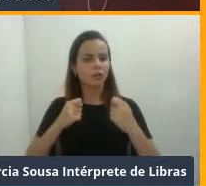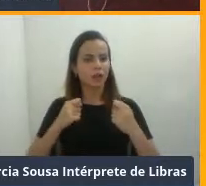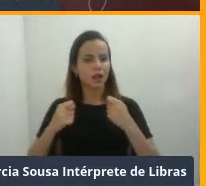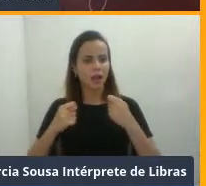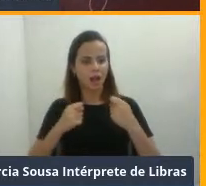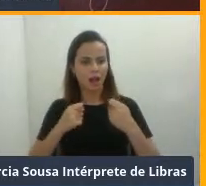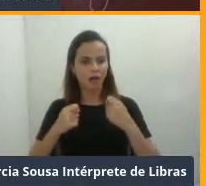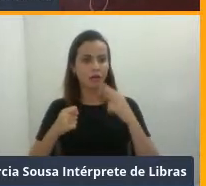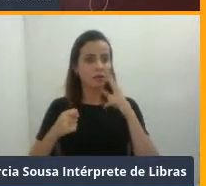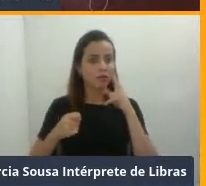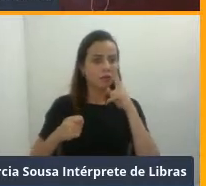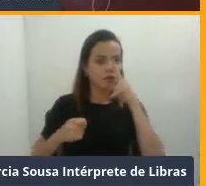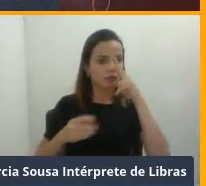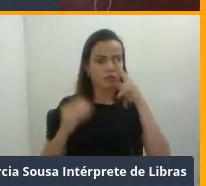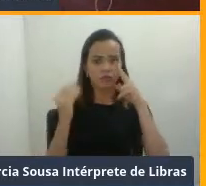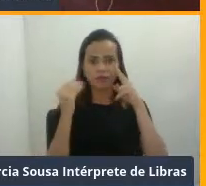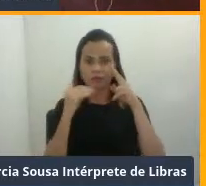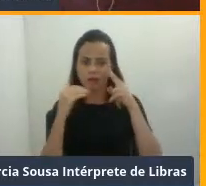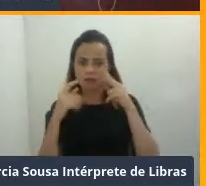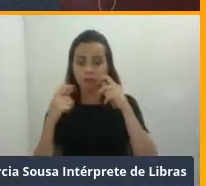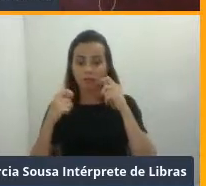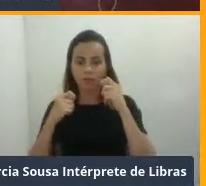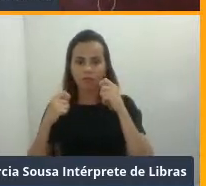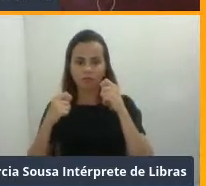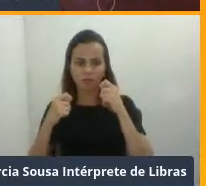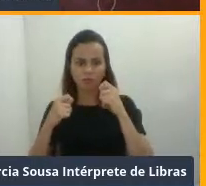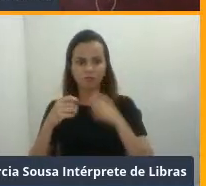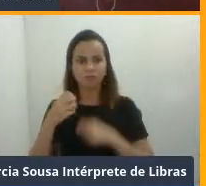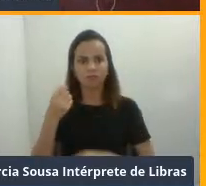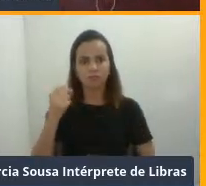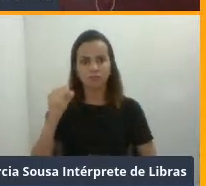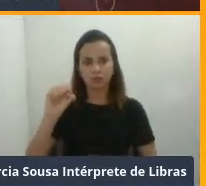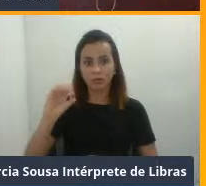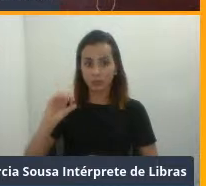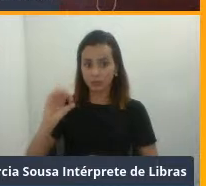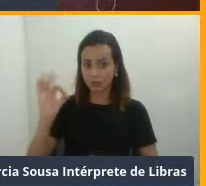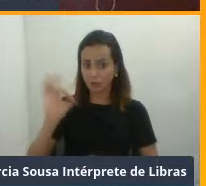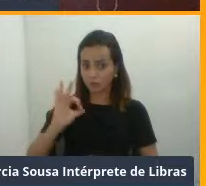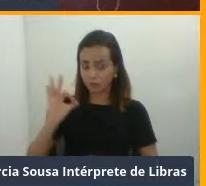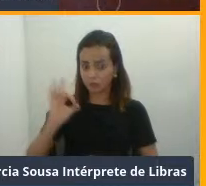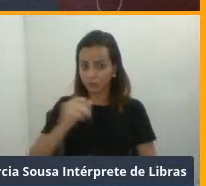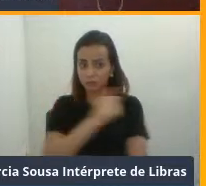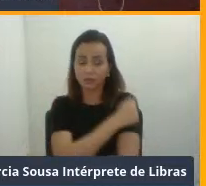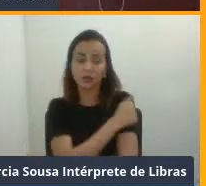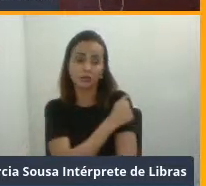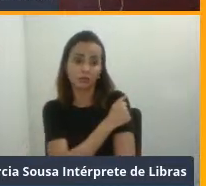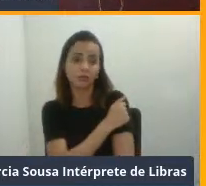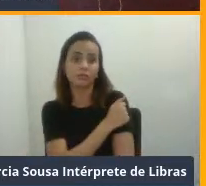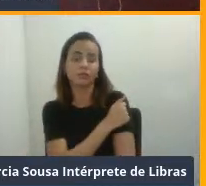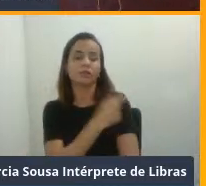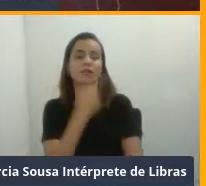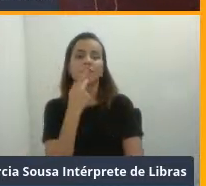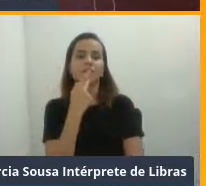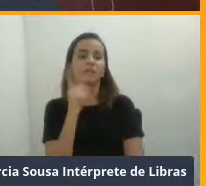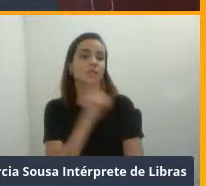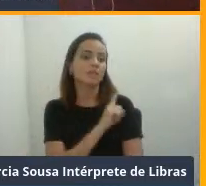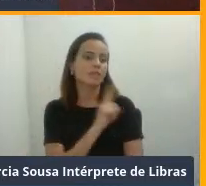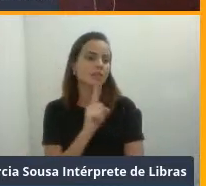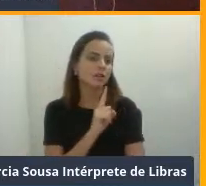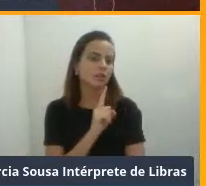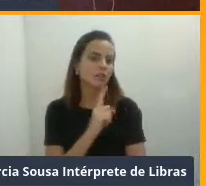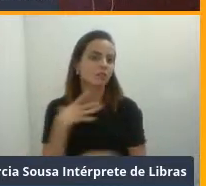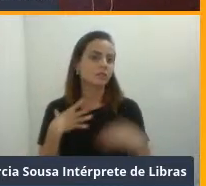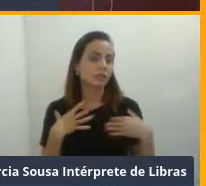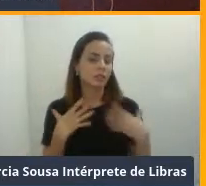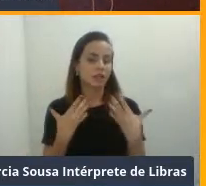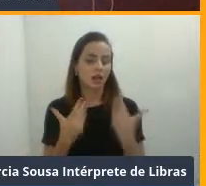Então, 80% dos alunos, eles não são aptos